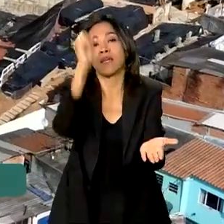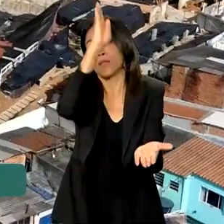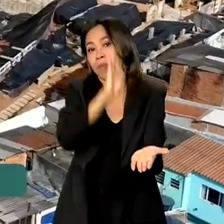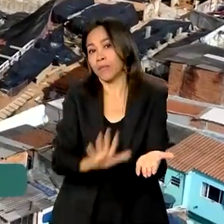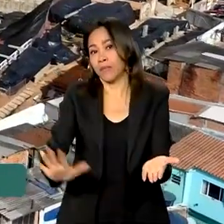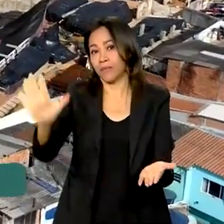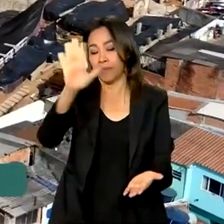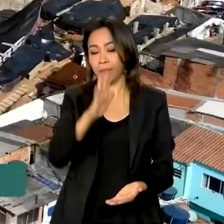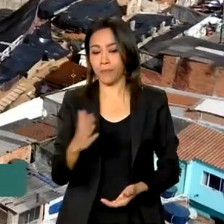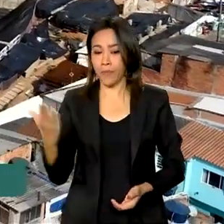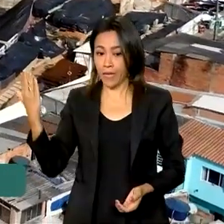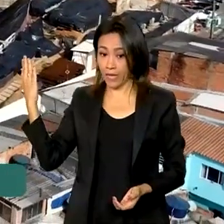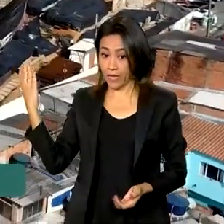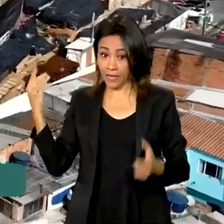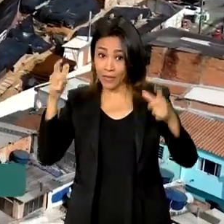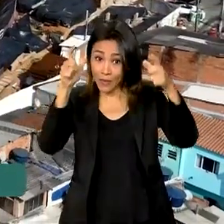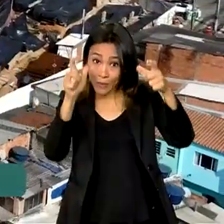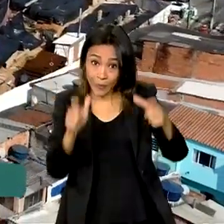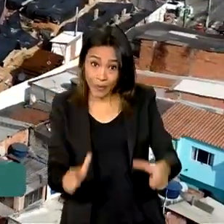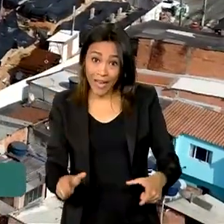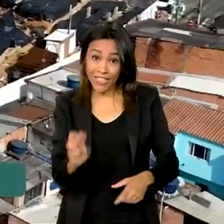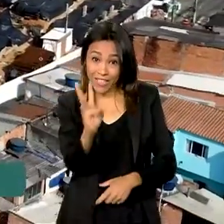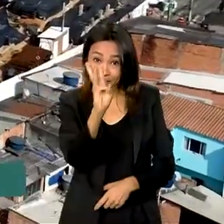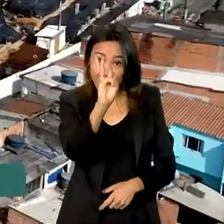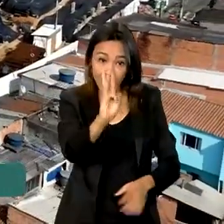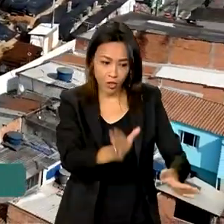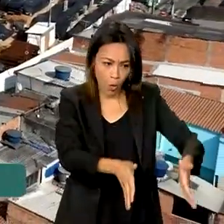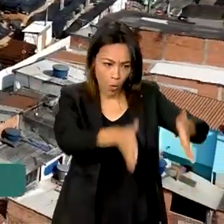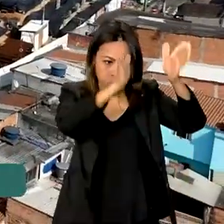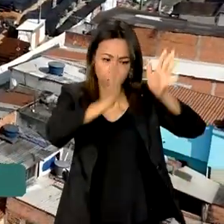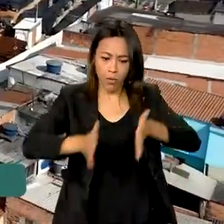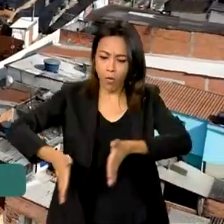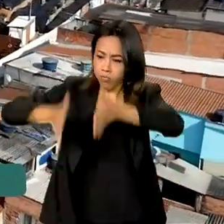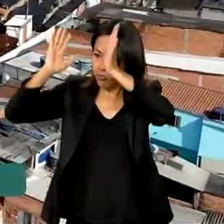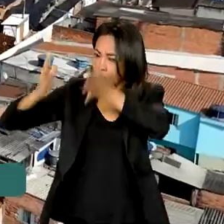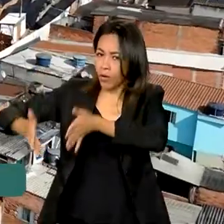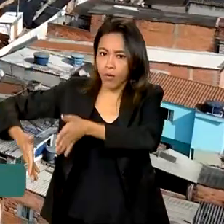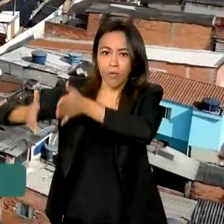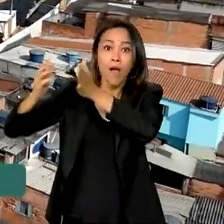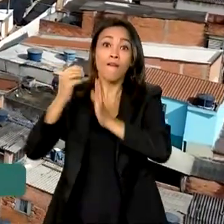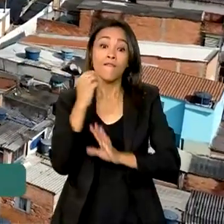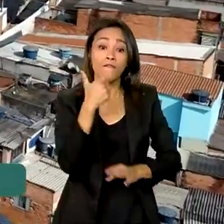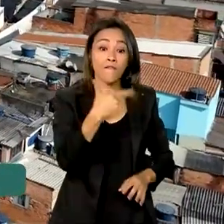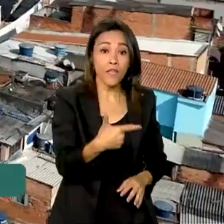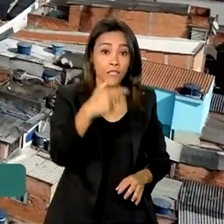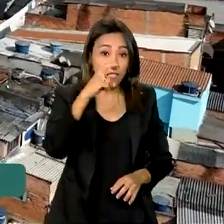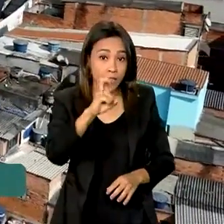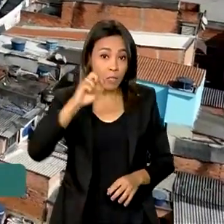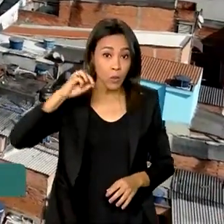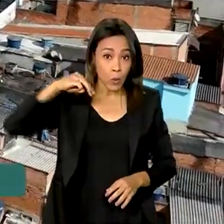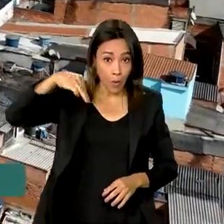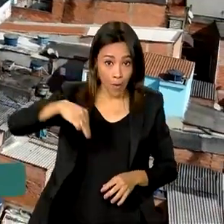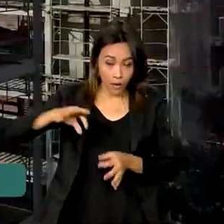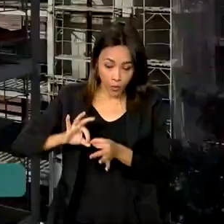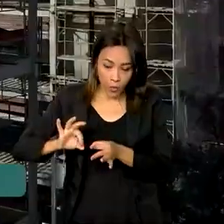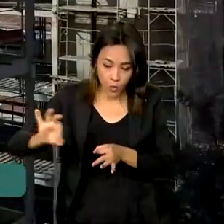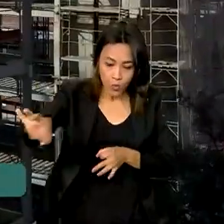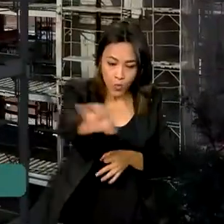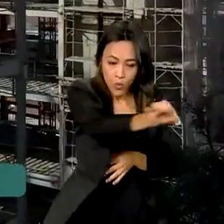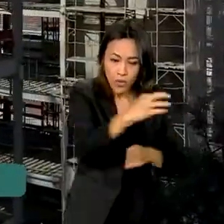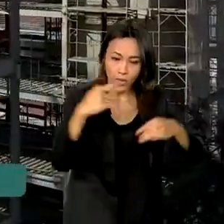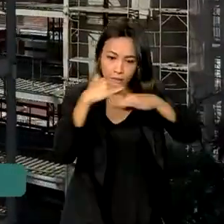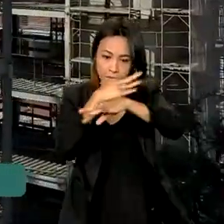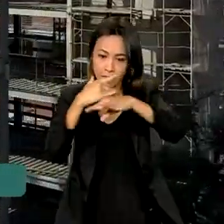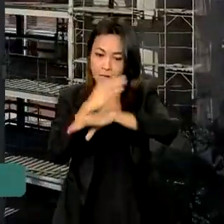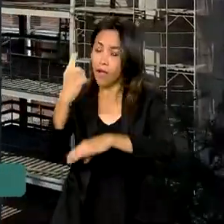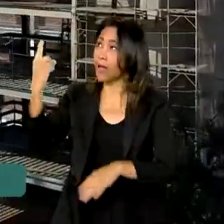O complexo de três prédios escolares com 25 mil metros quadrados em Diadema deve